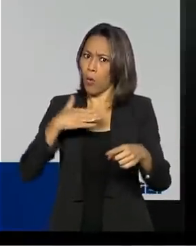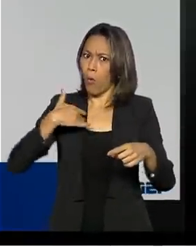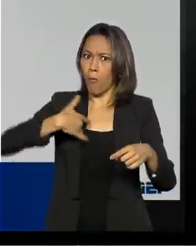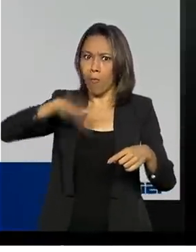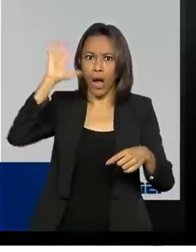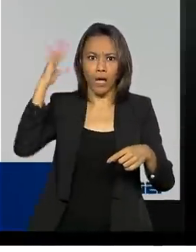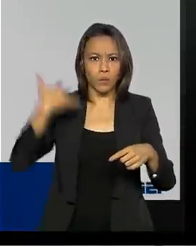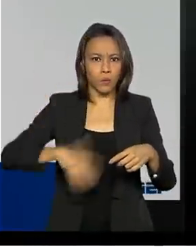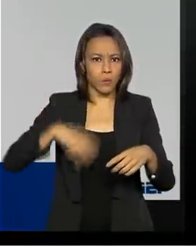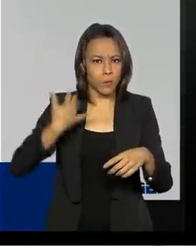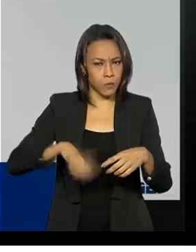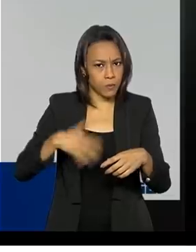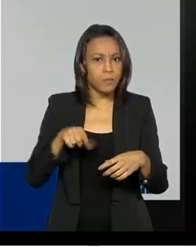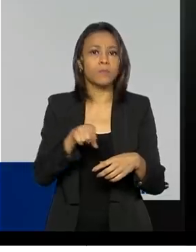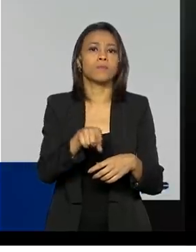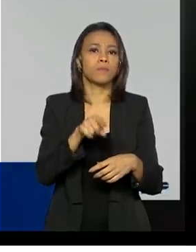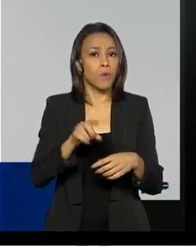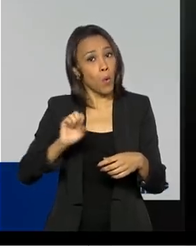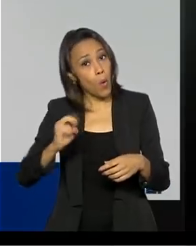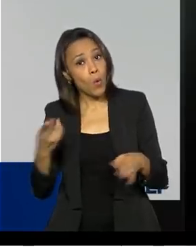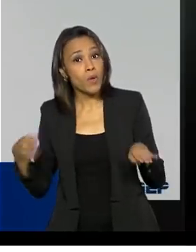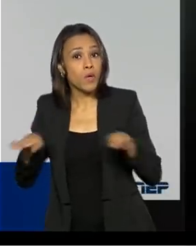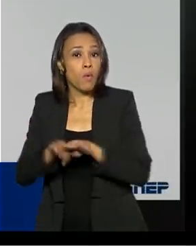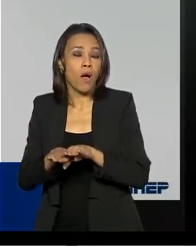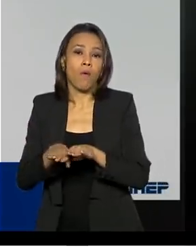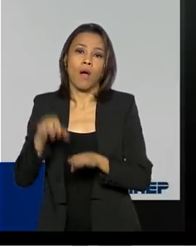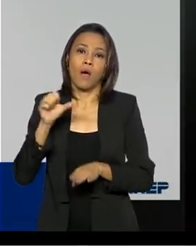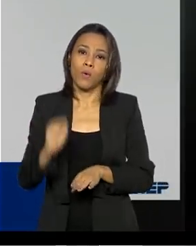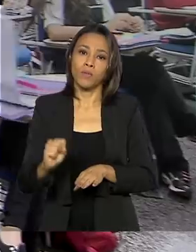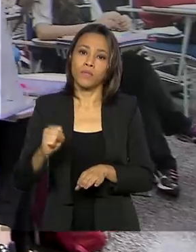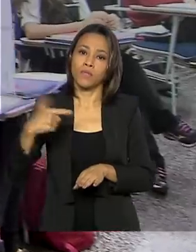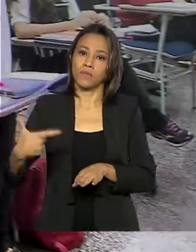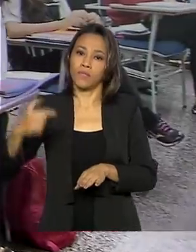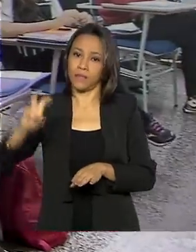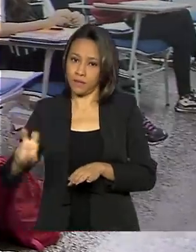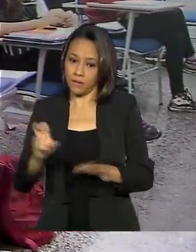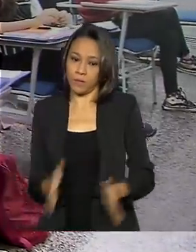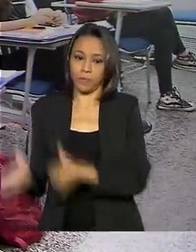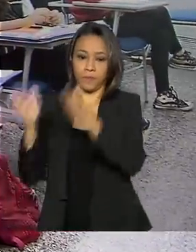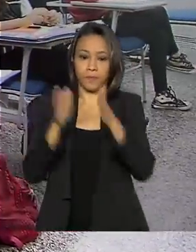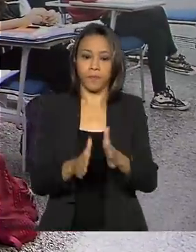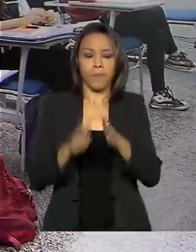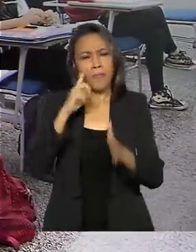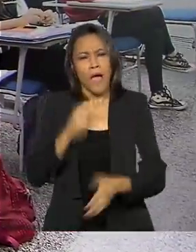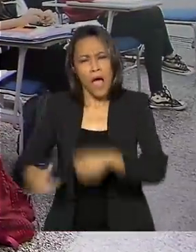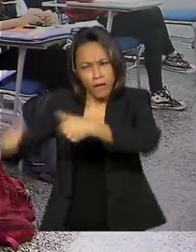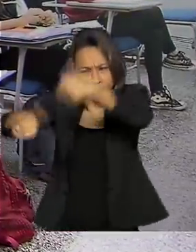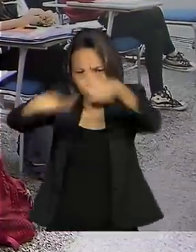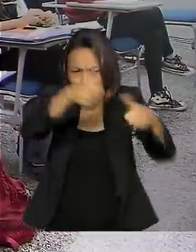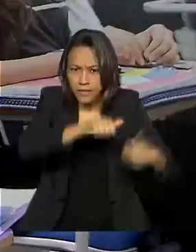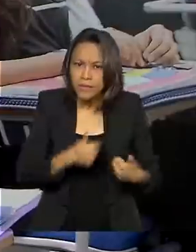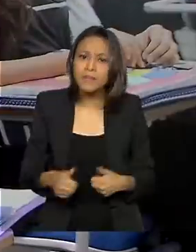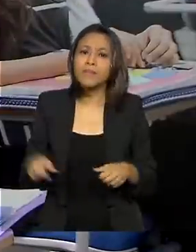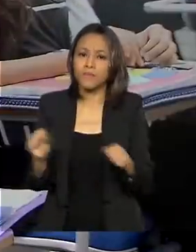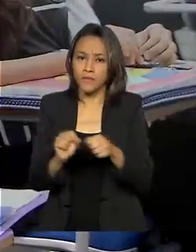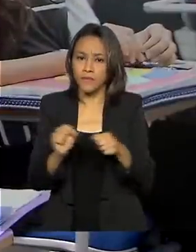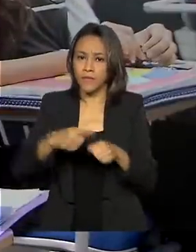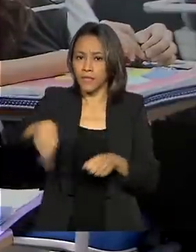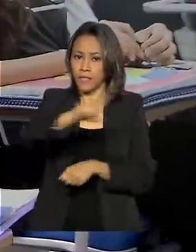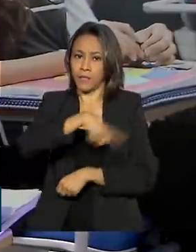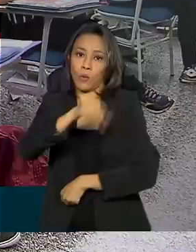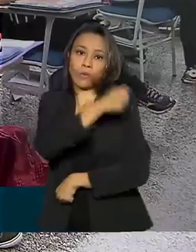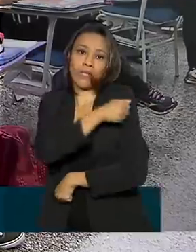dessa escala, que é o desempenho maior ou igual a 825. O levantamento também foi feito com os estudantes do